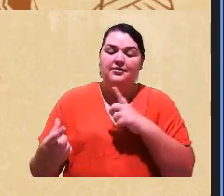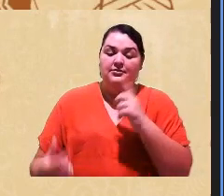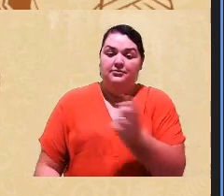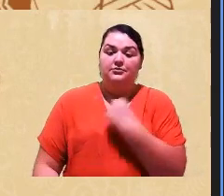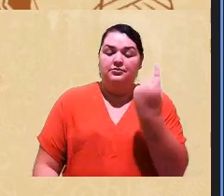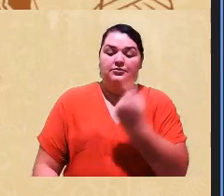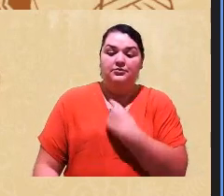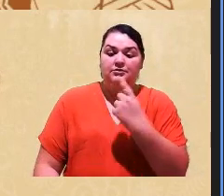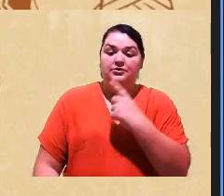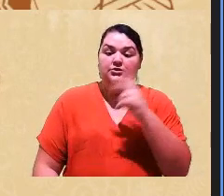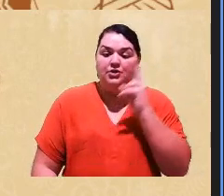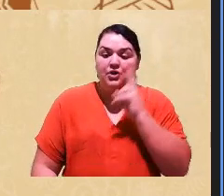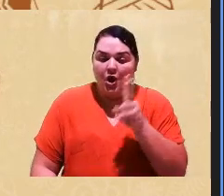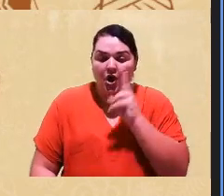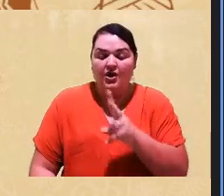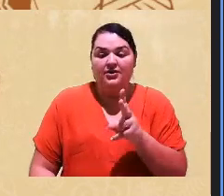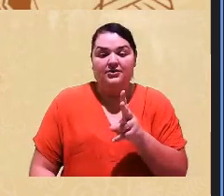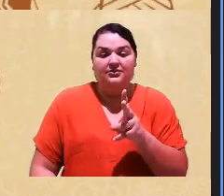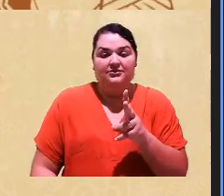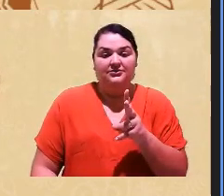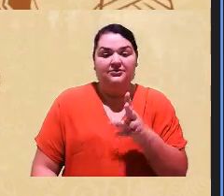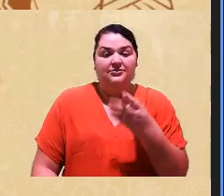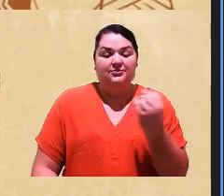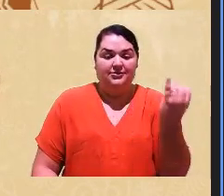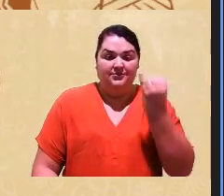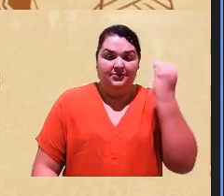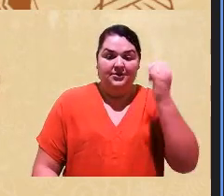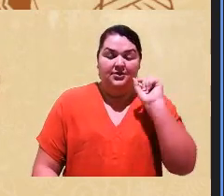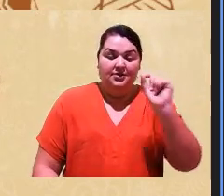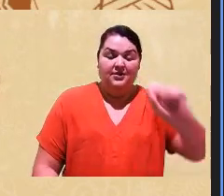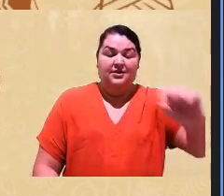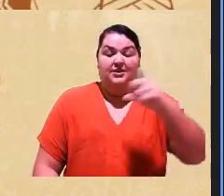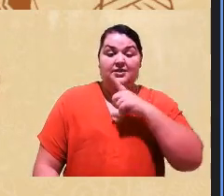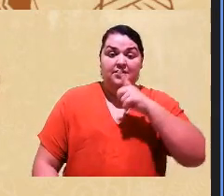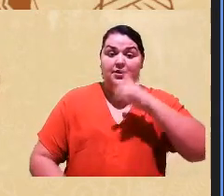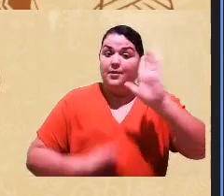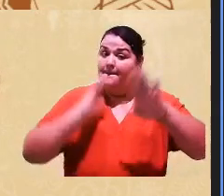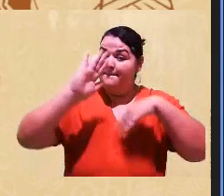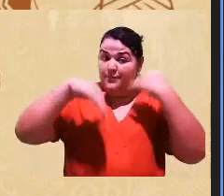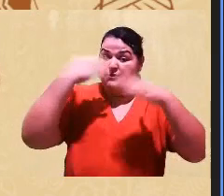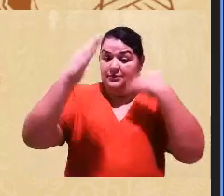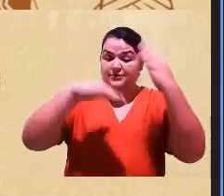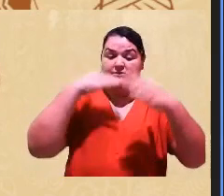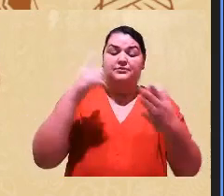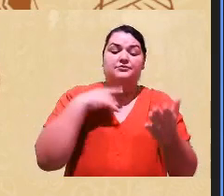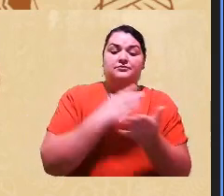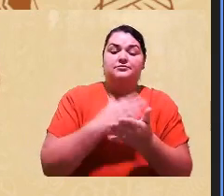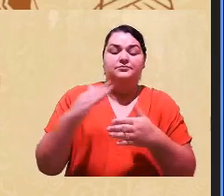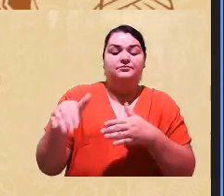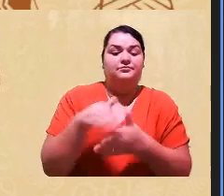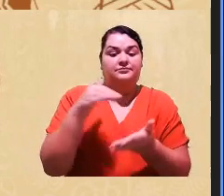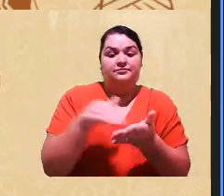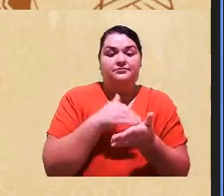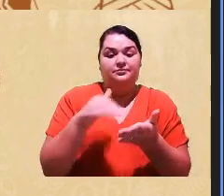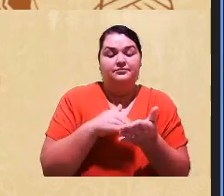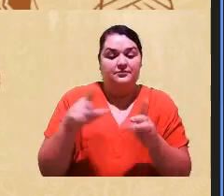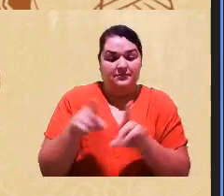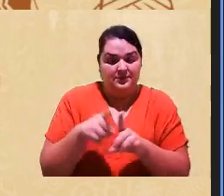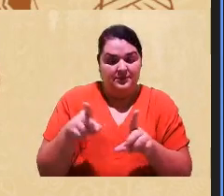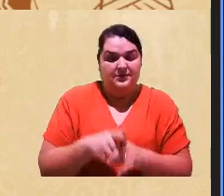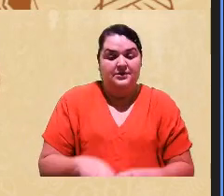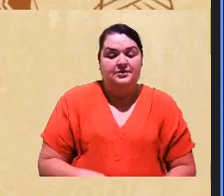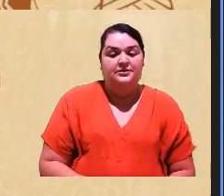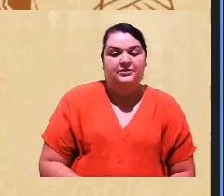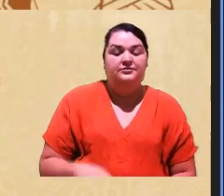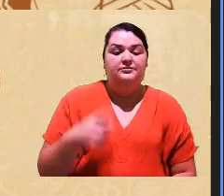histórias, né, então, muito importante, que o procedimento, e tem a parte da secretaria também, da